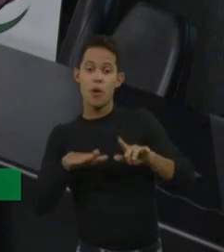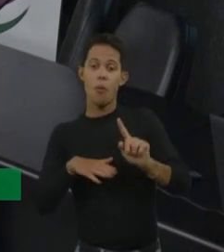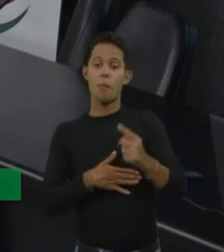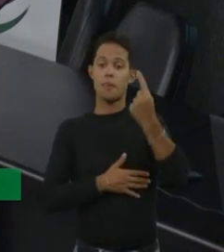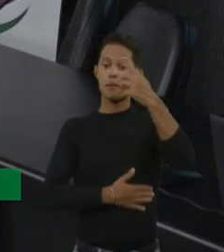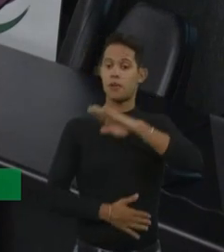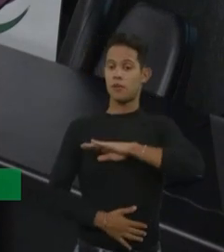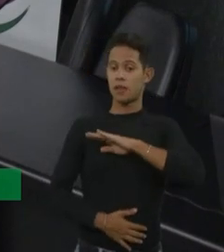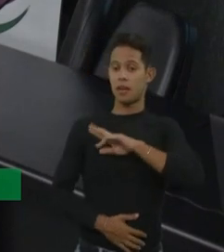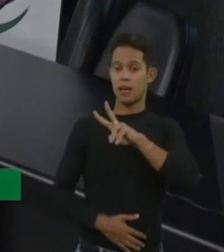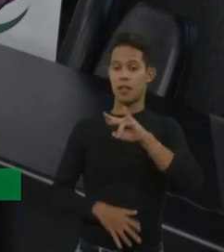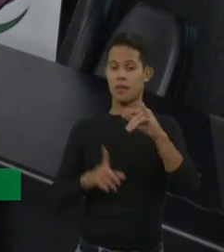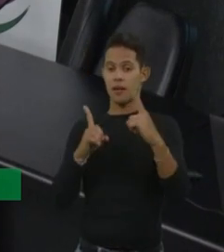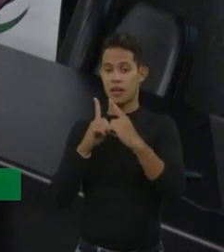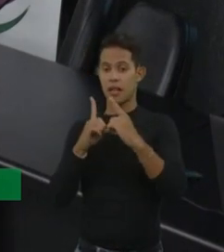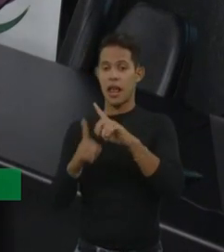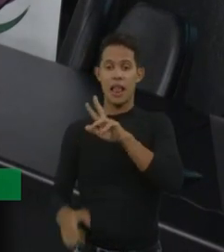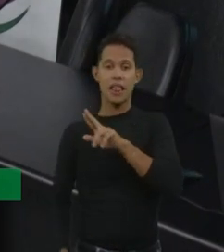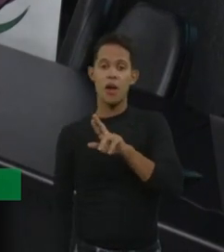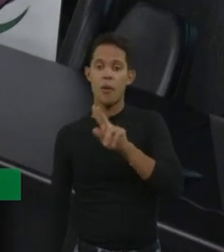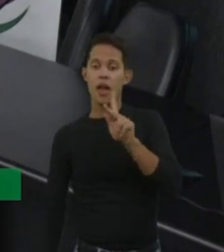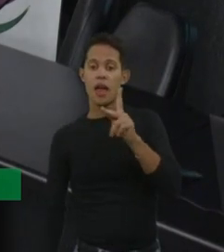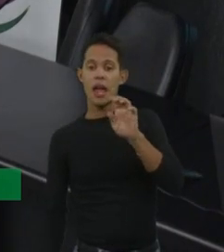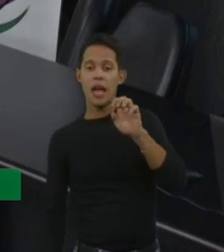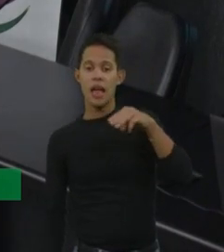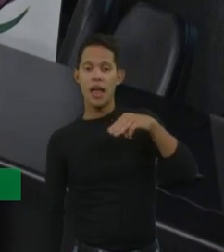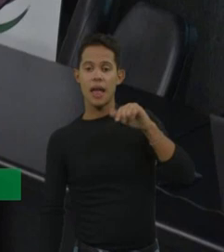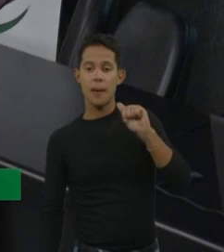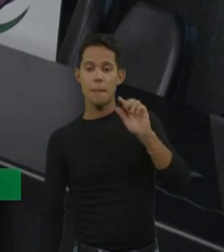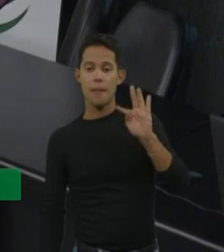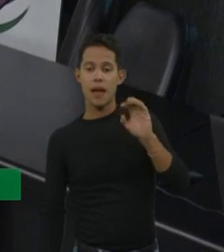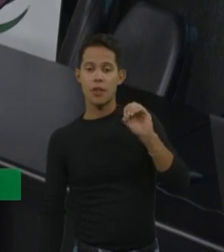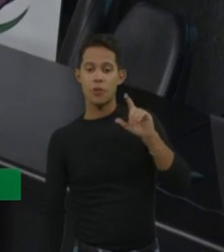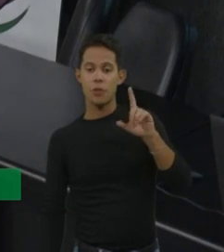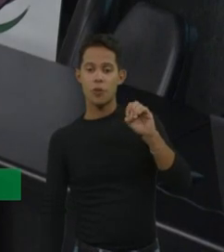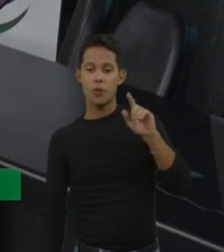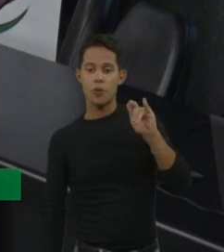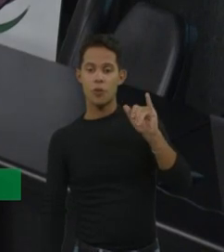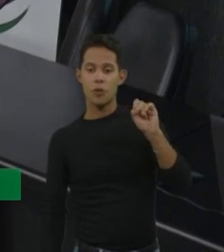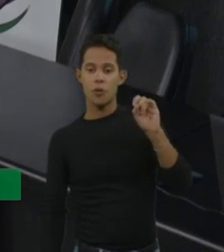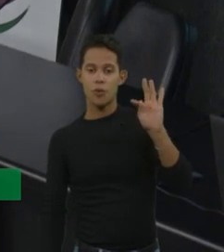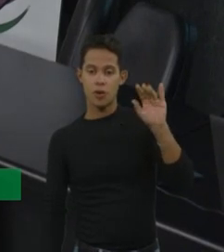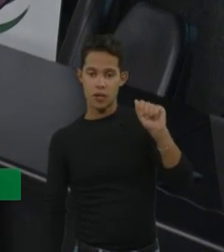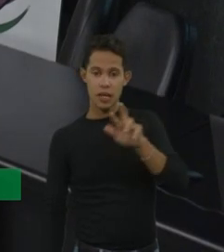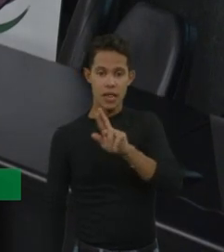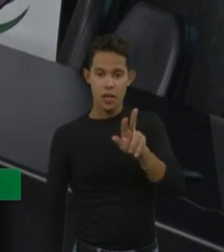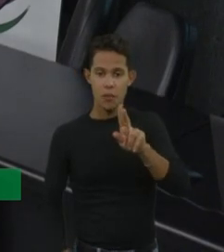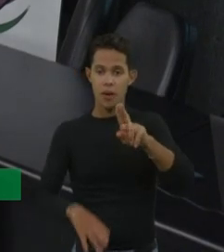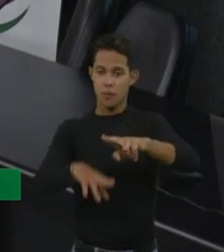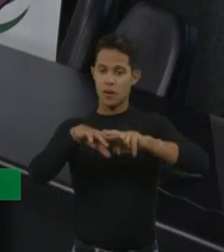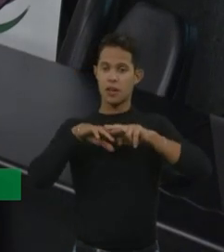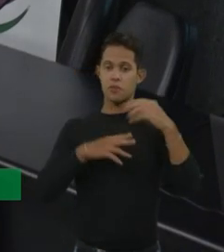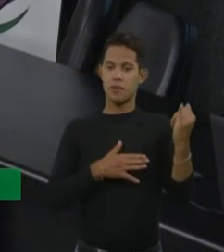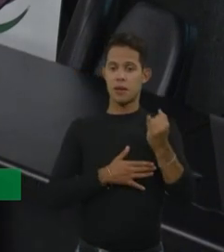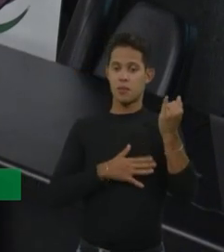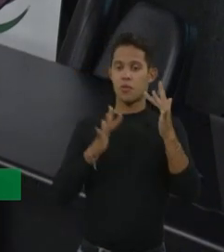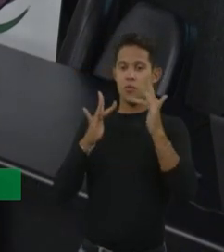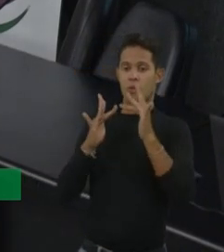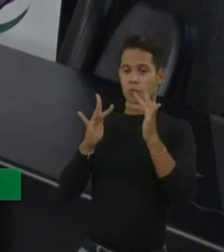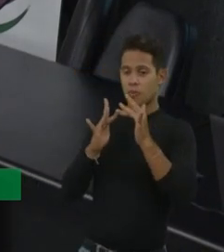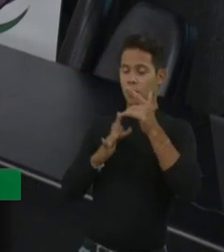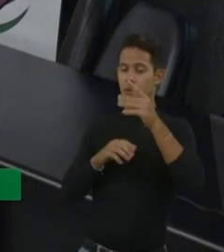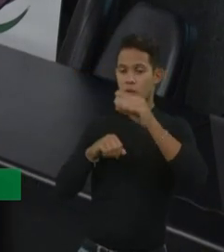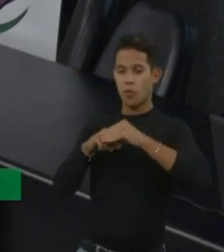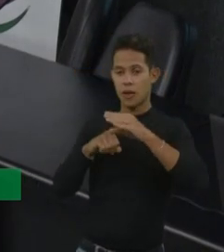hematologista. Por isso que é muito importante os encontros como hoje para a gente capilarizar o conhecimento. Porque, às vezes, um